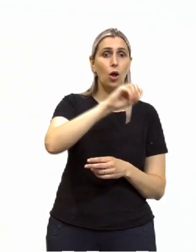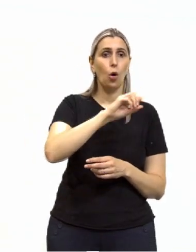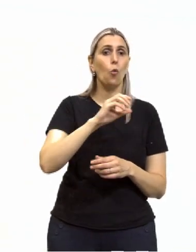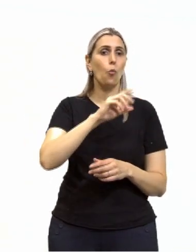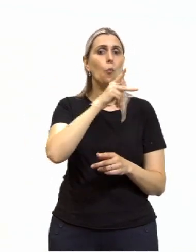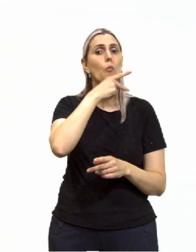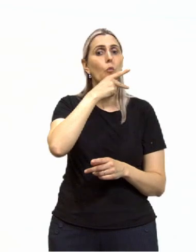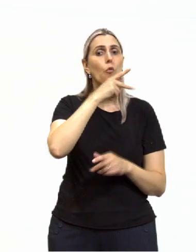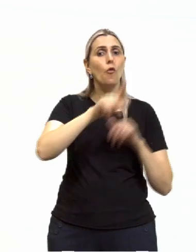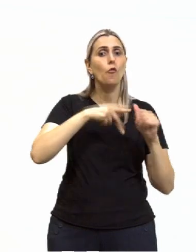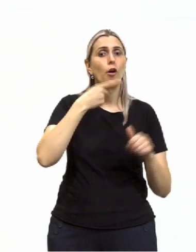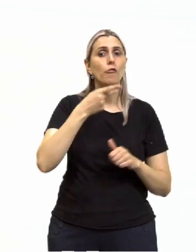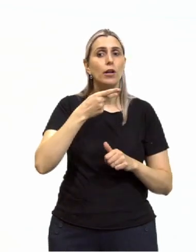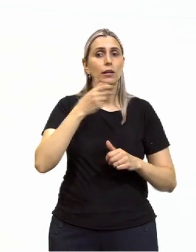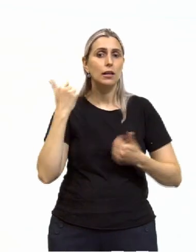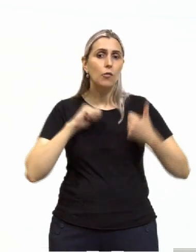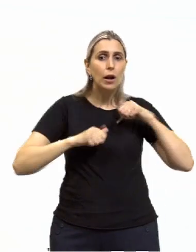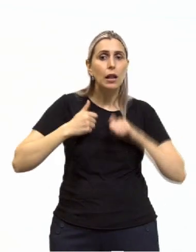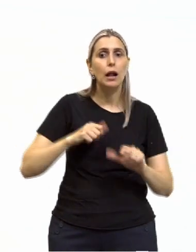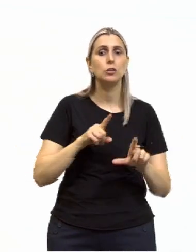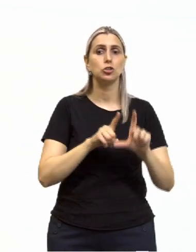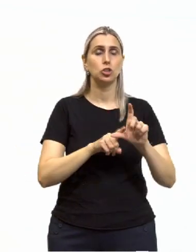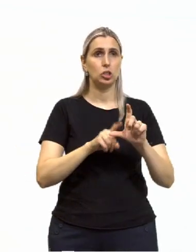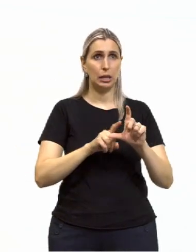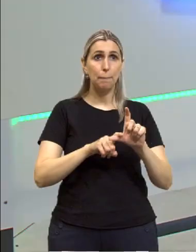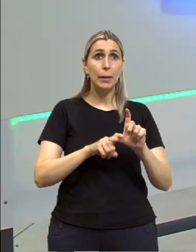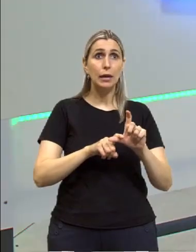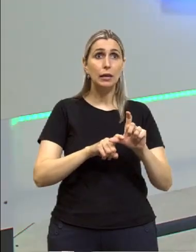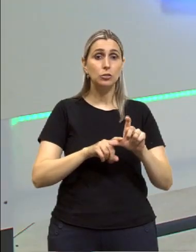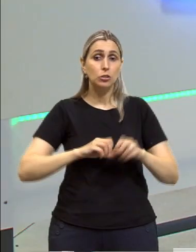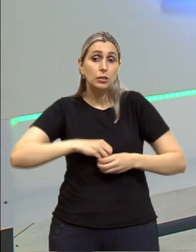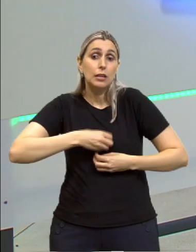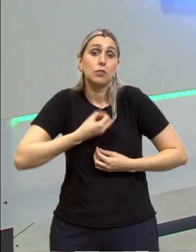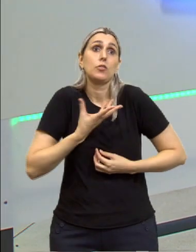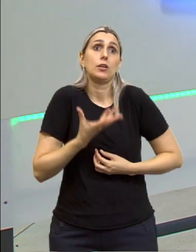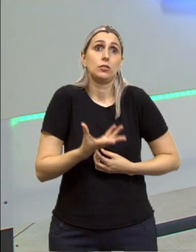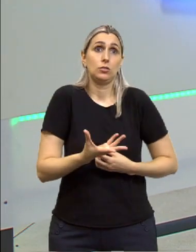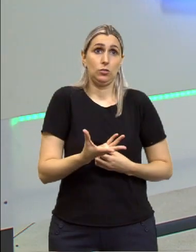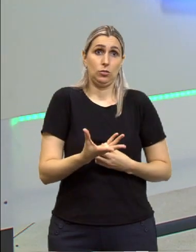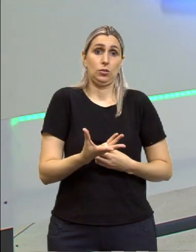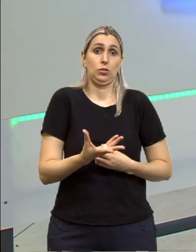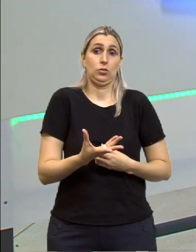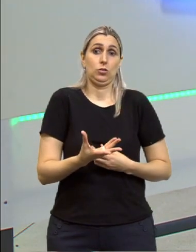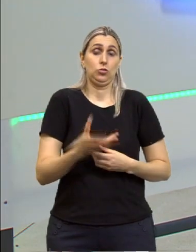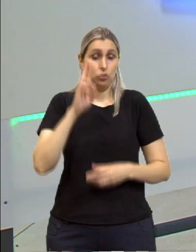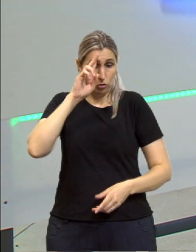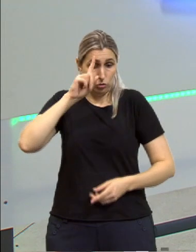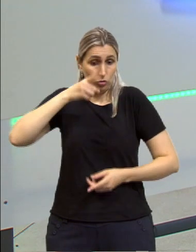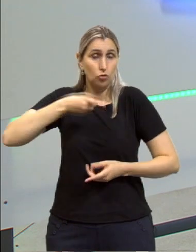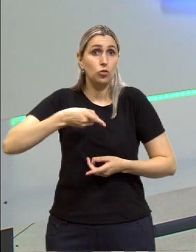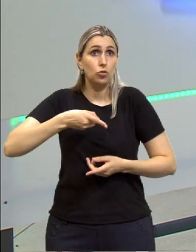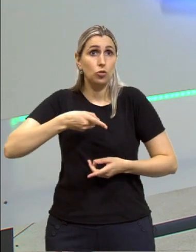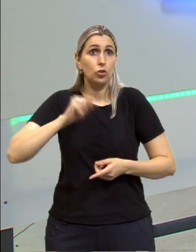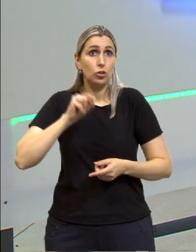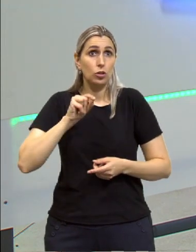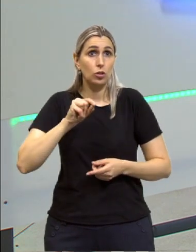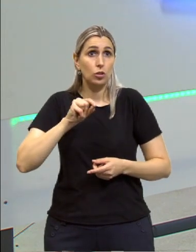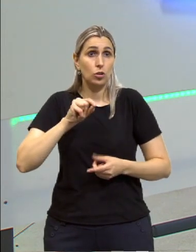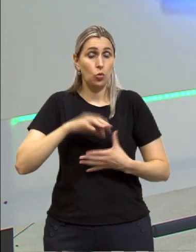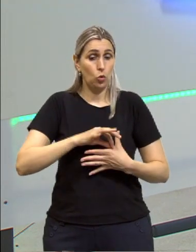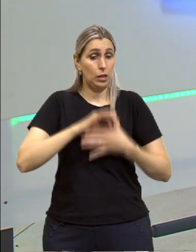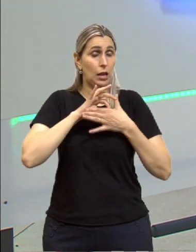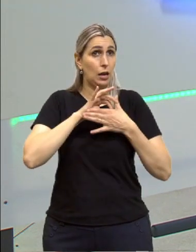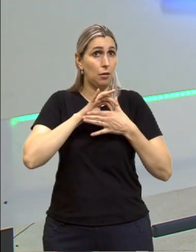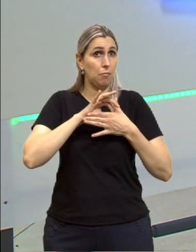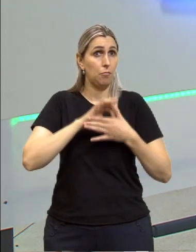das virtudes do dirigente. Como ele está falando, professor? Virtudes do dirigente, dirigente quem dirige, ou